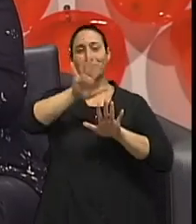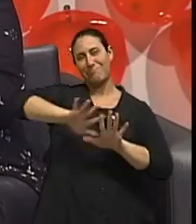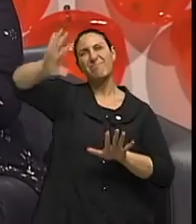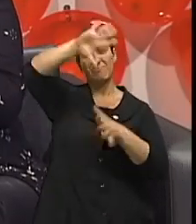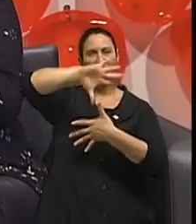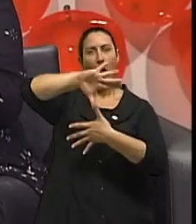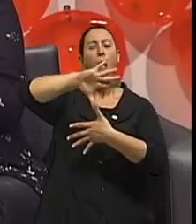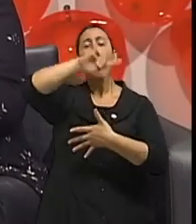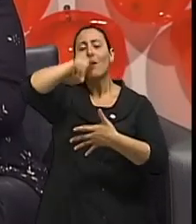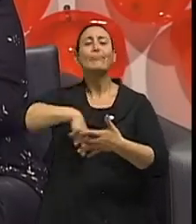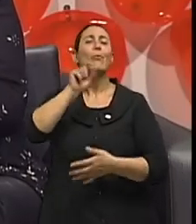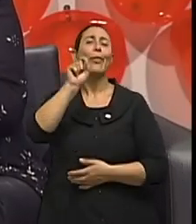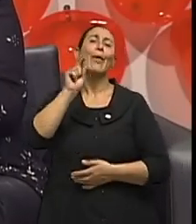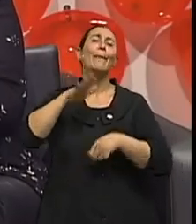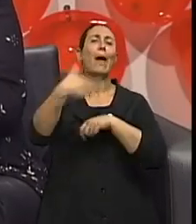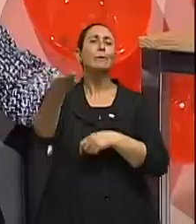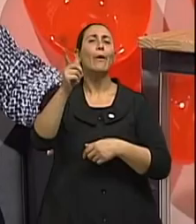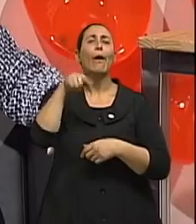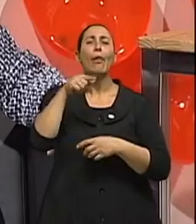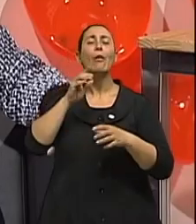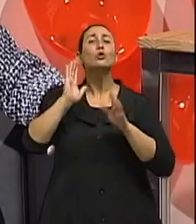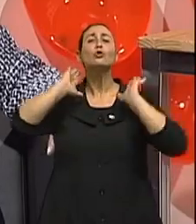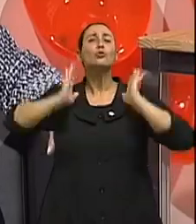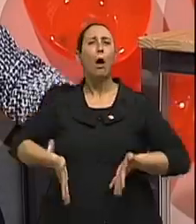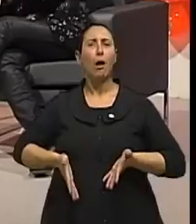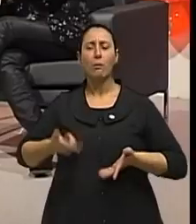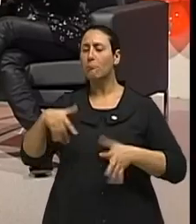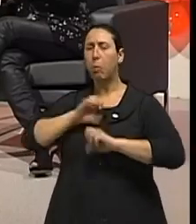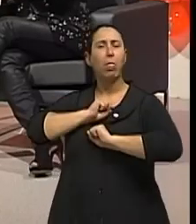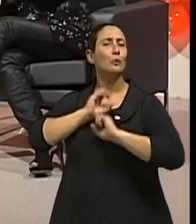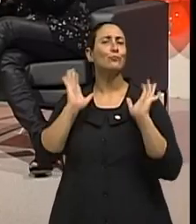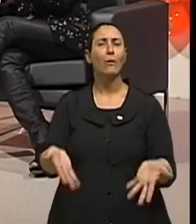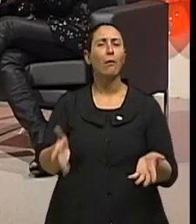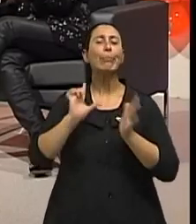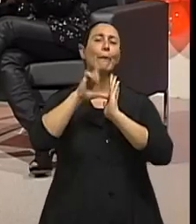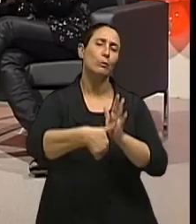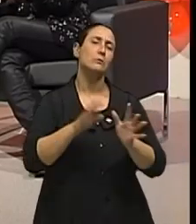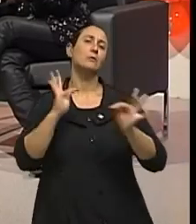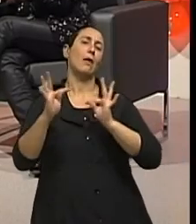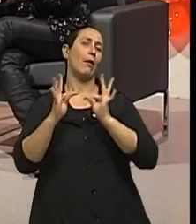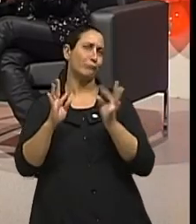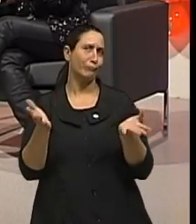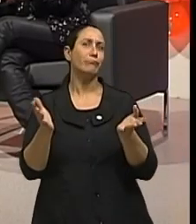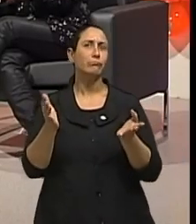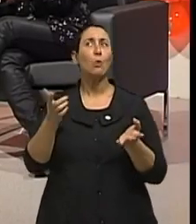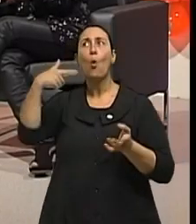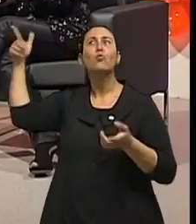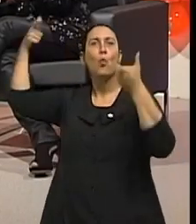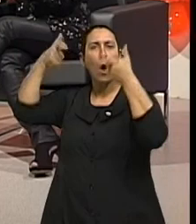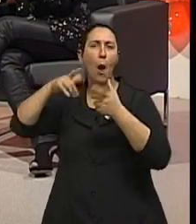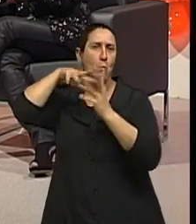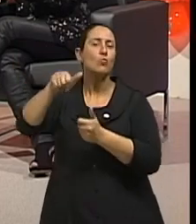começando pelo corpo já fica mais fácil, né, doutora? E é fundamental a auto-observação, como eu falava antes. É,